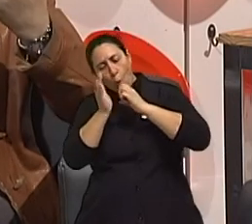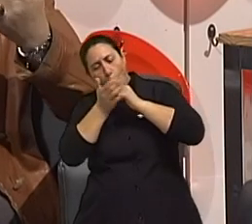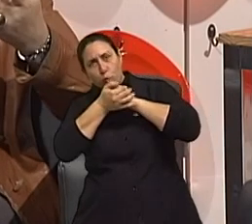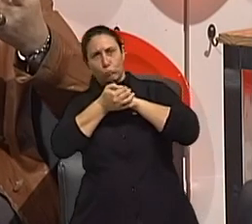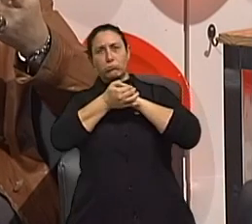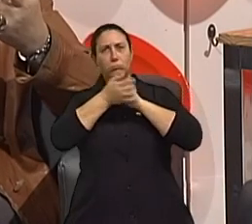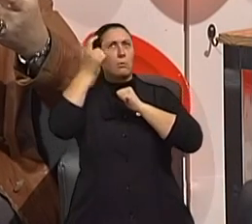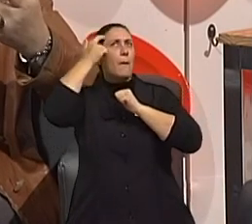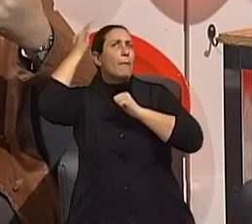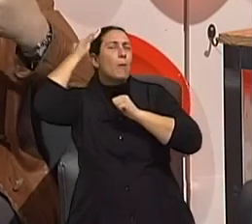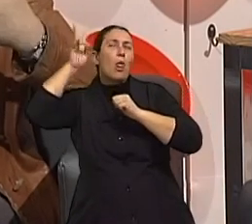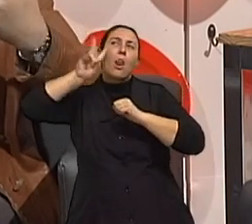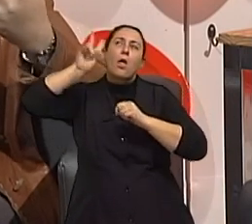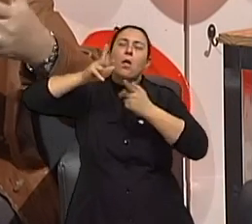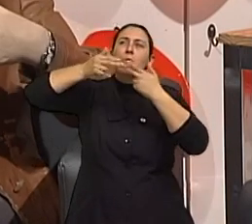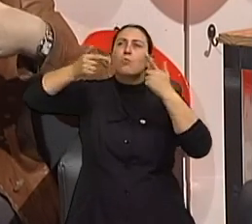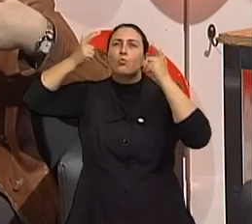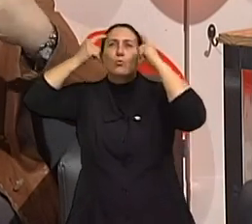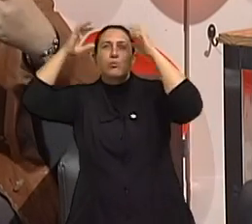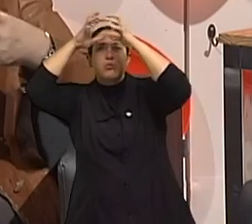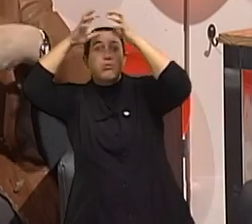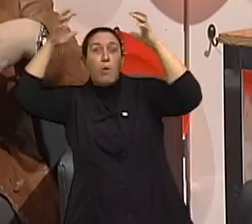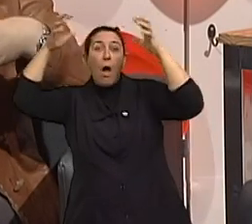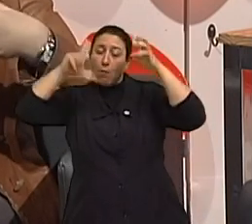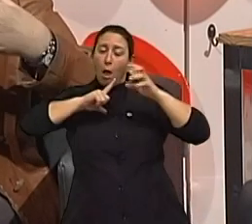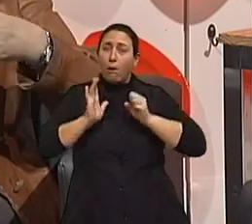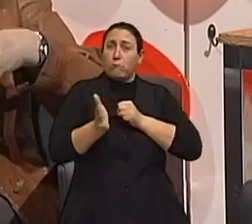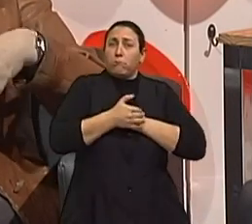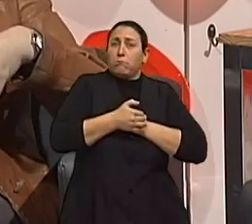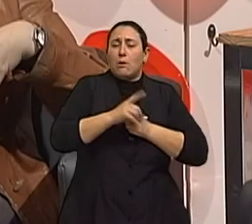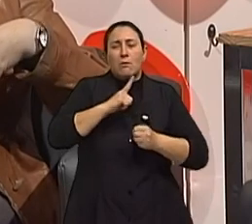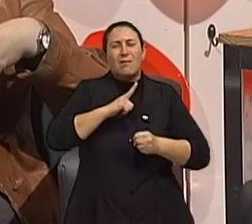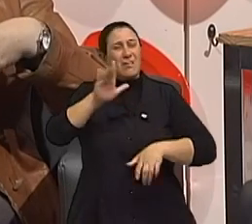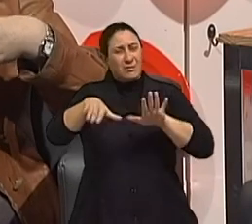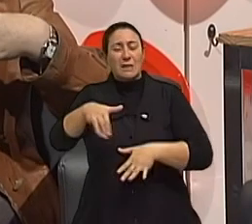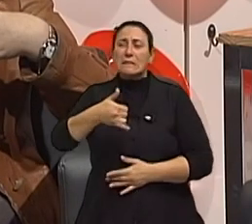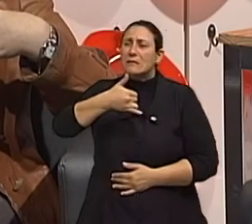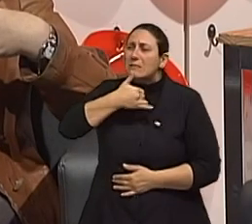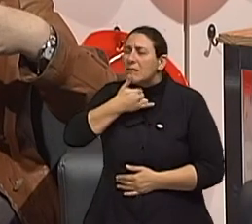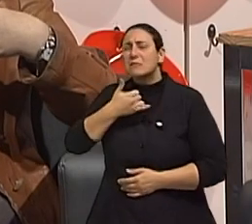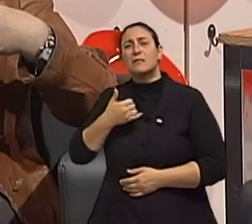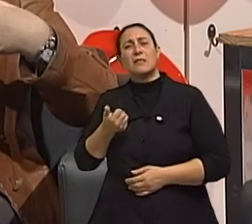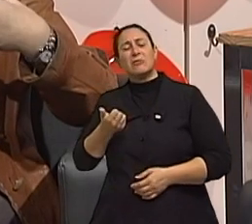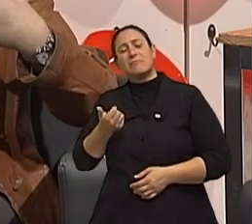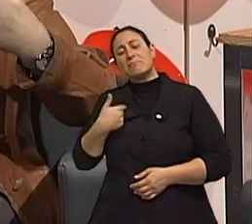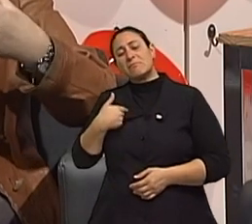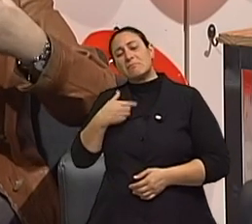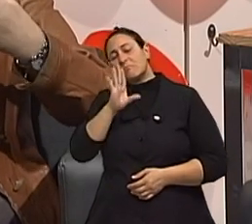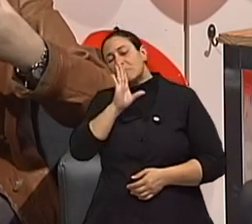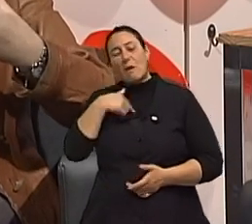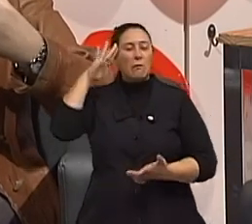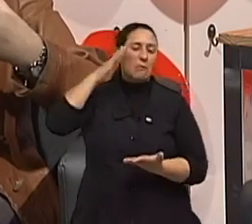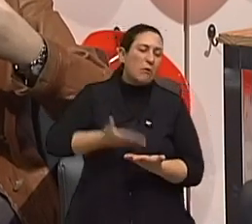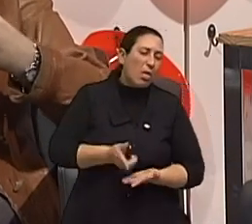E se ativa por conexões. Quando a tristeza, o desânimo, a apatia, a falta de fé,